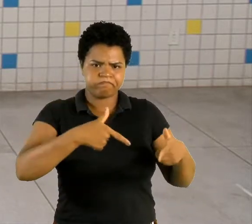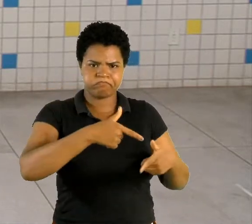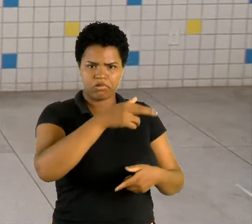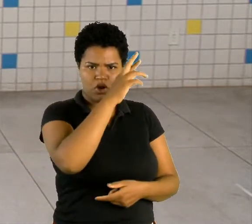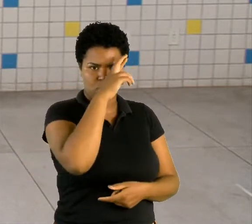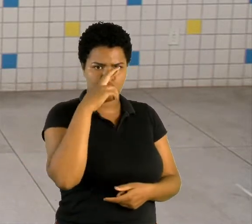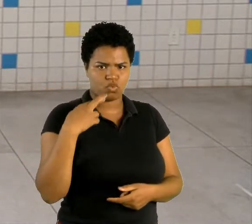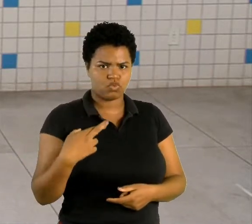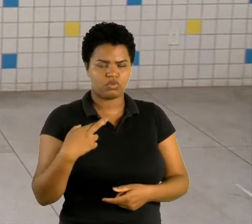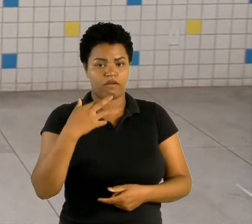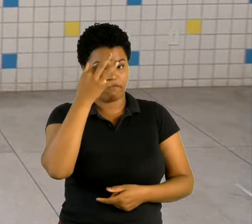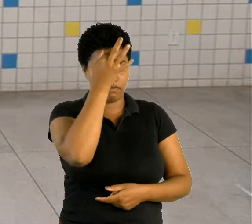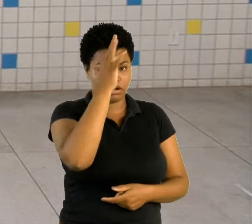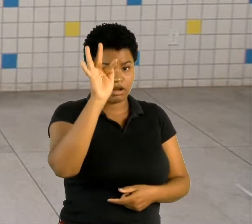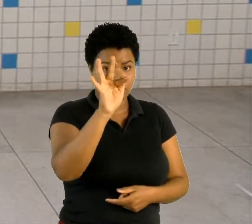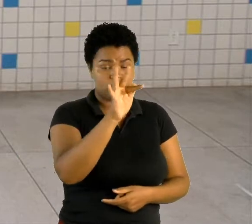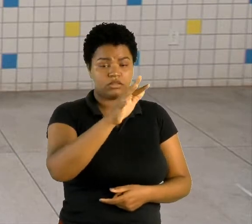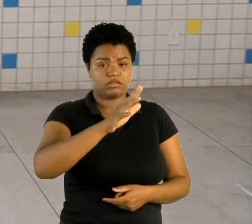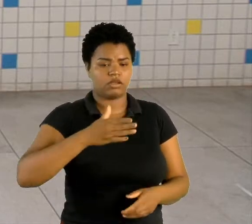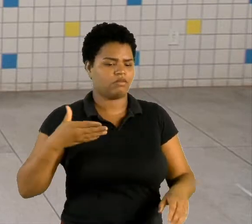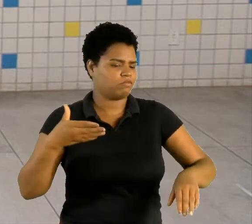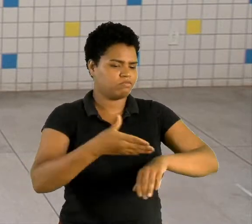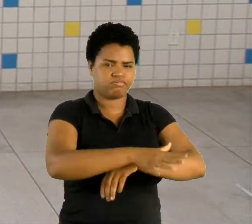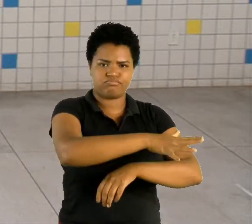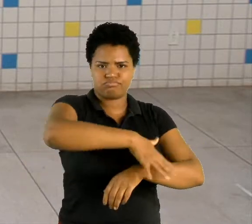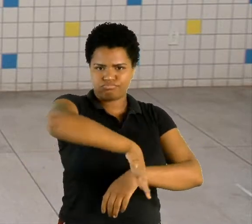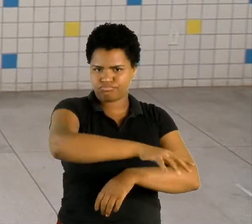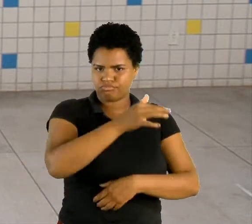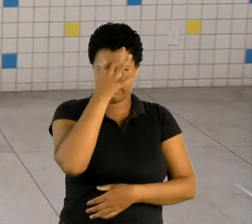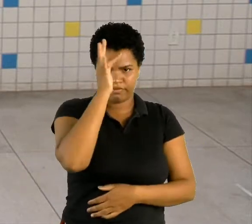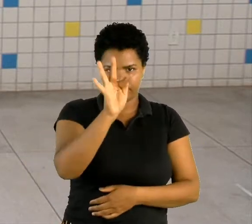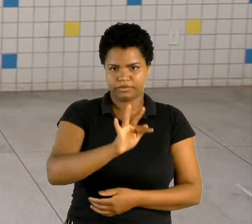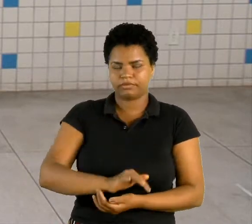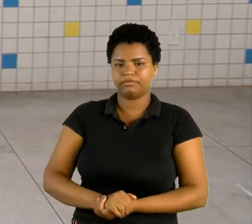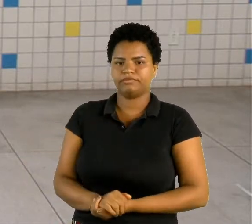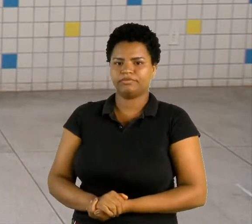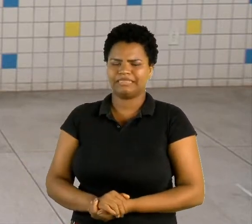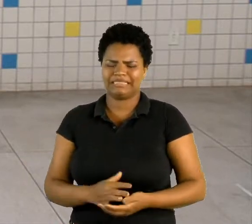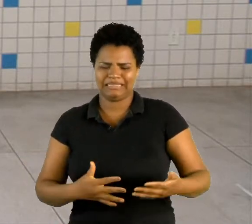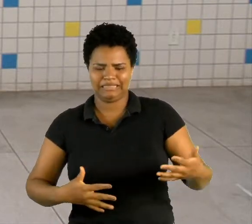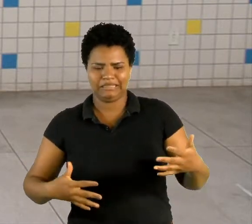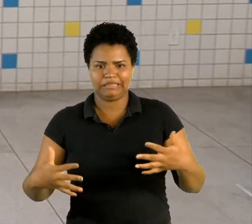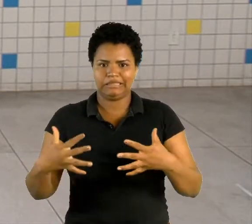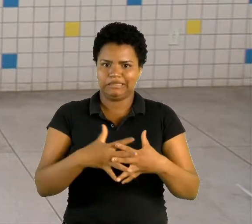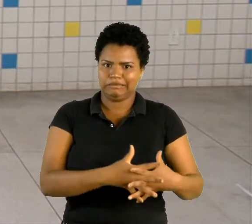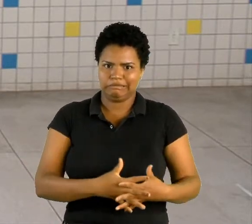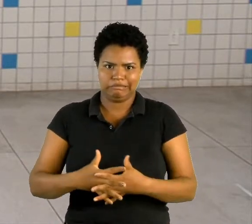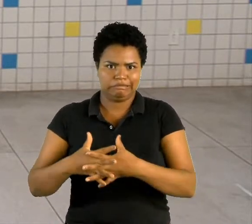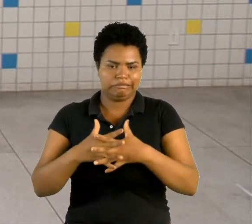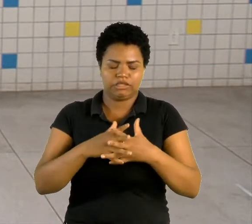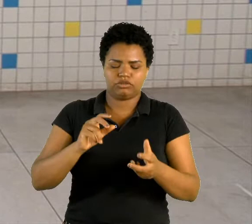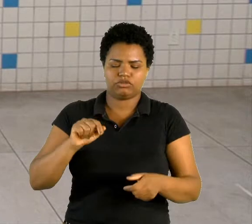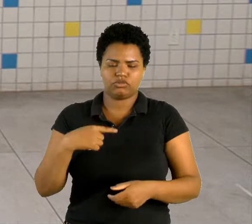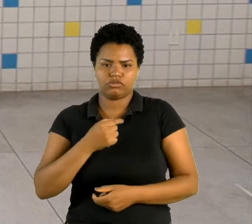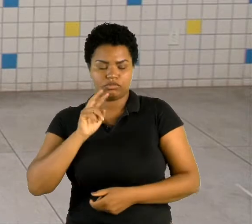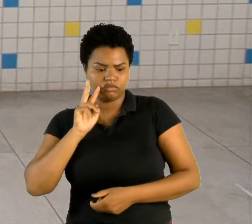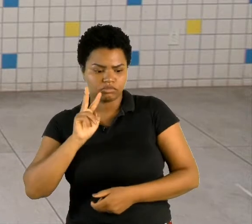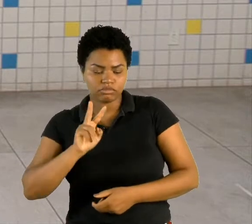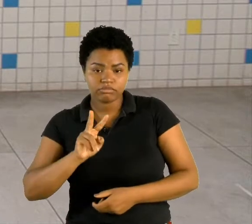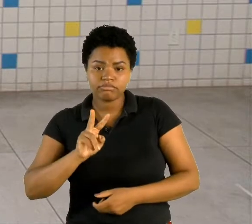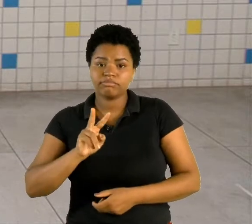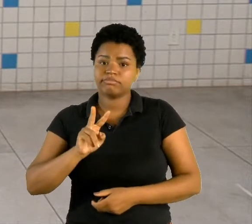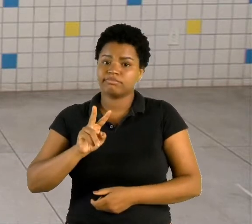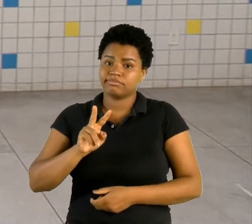França, invadindo o território francês. Essa confusão toda, se nós pararmos para olhar, fica...